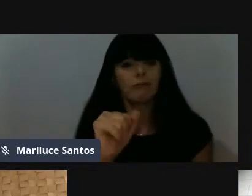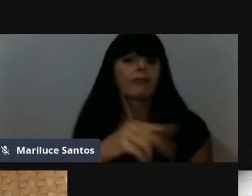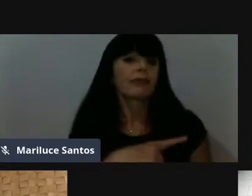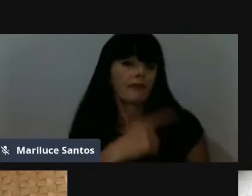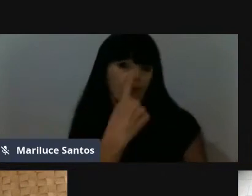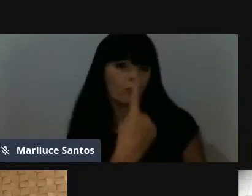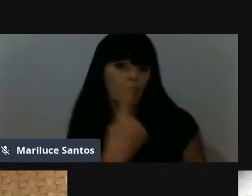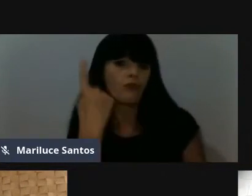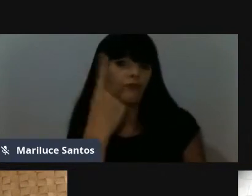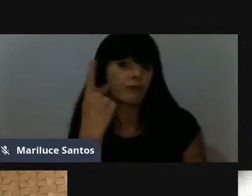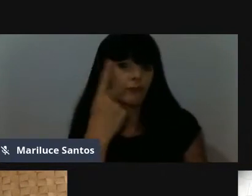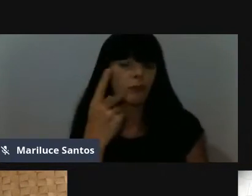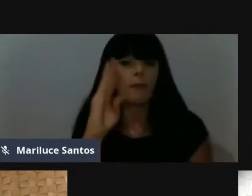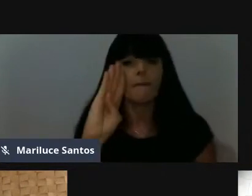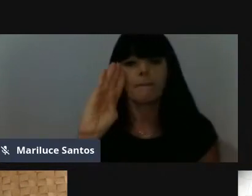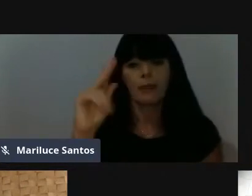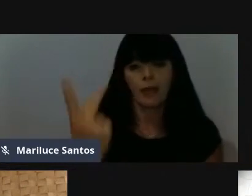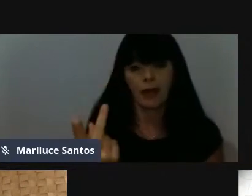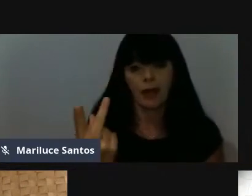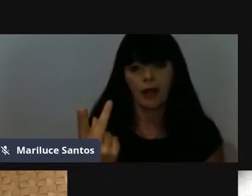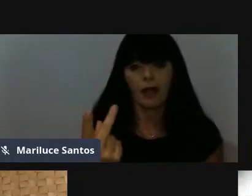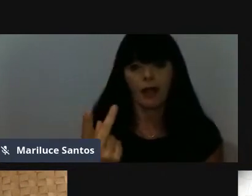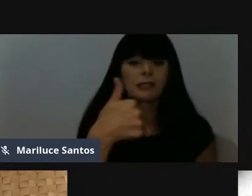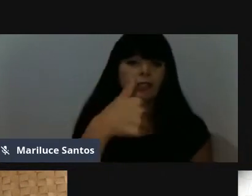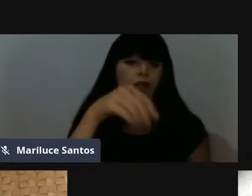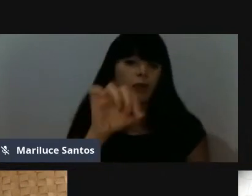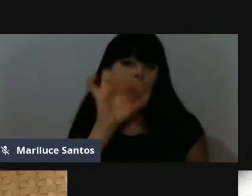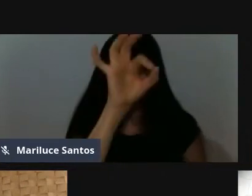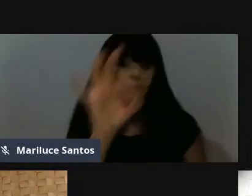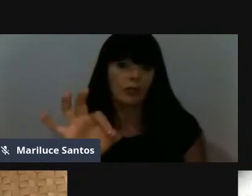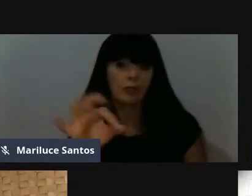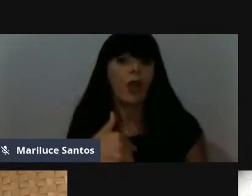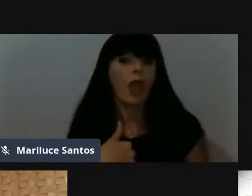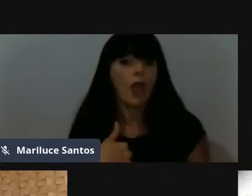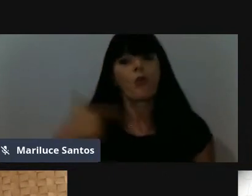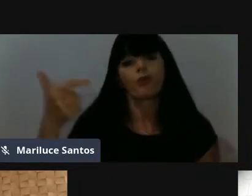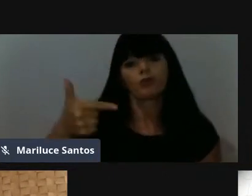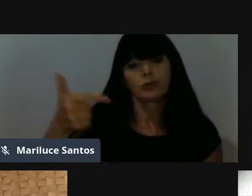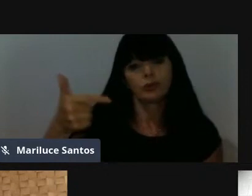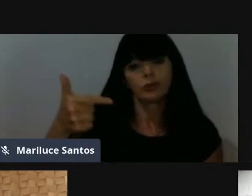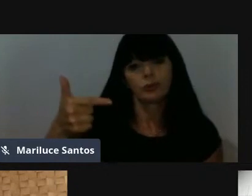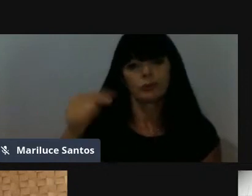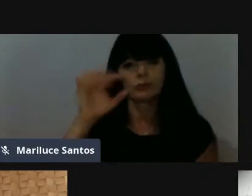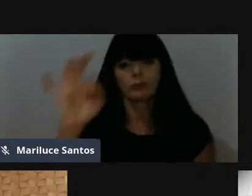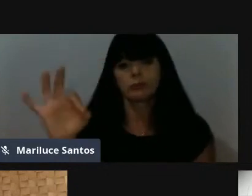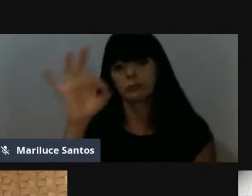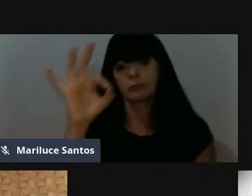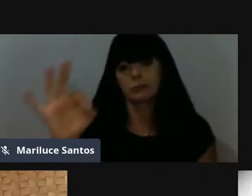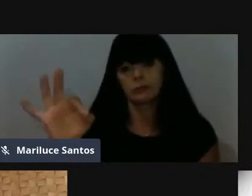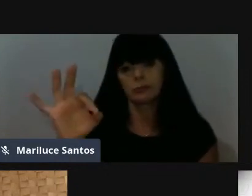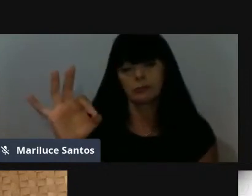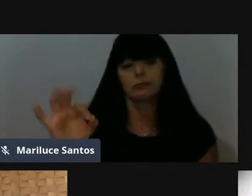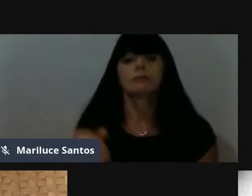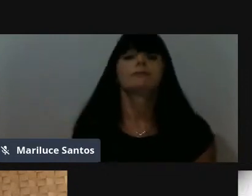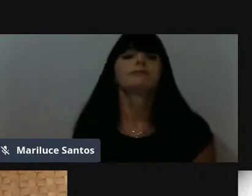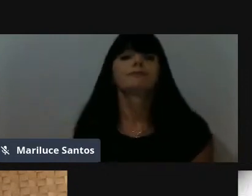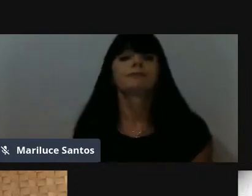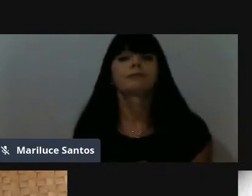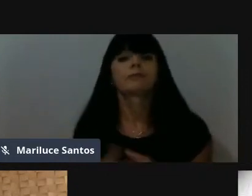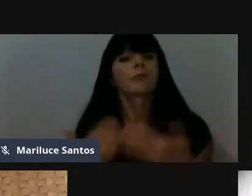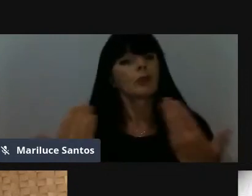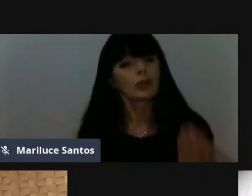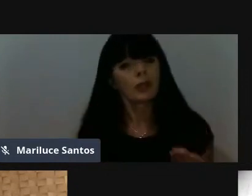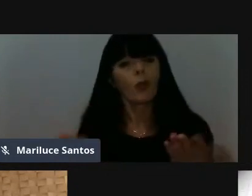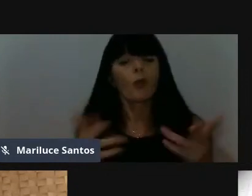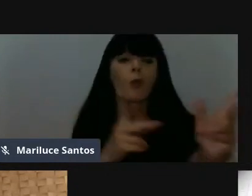dos votos lá, eu fui o segundo, né? Em questão de porcentagem. Então, como